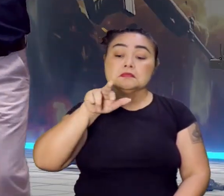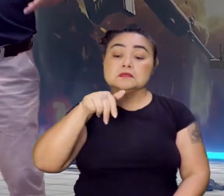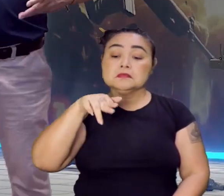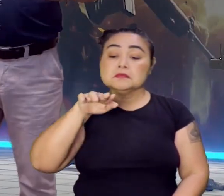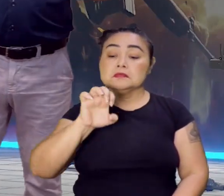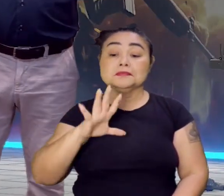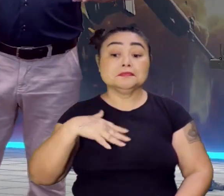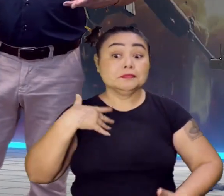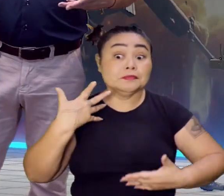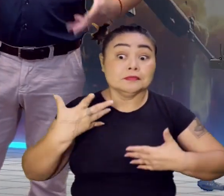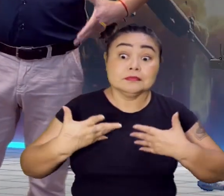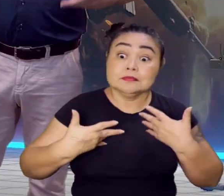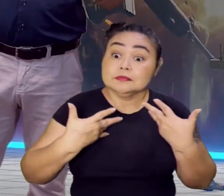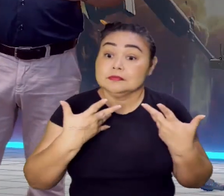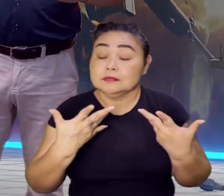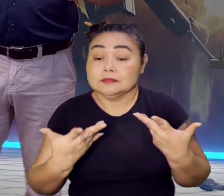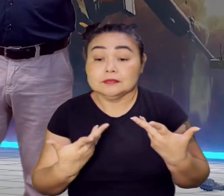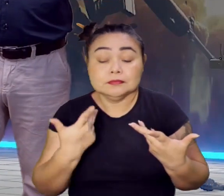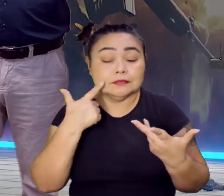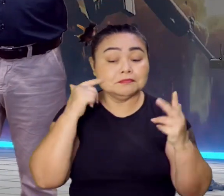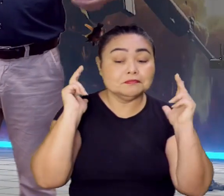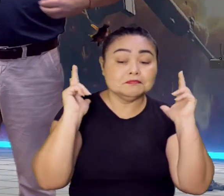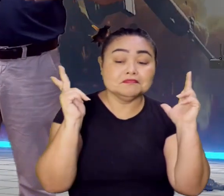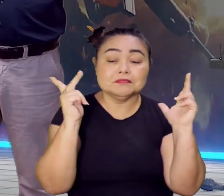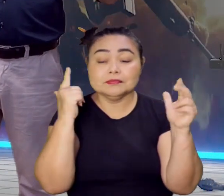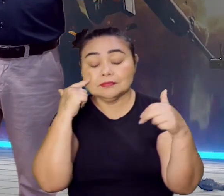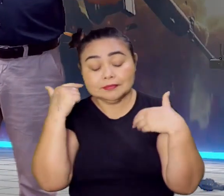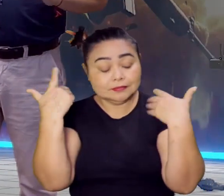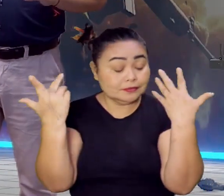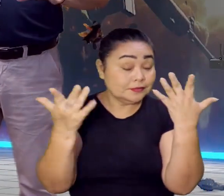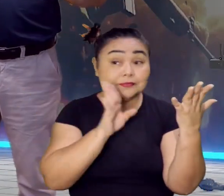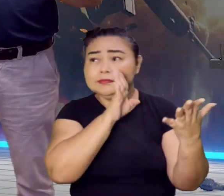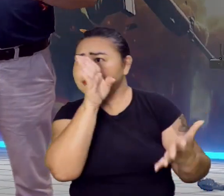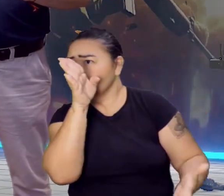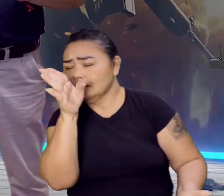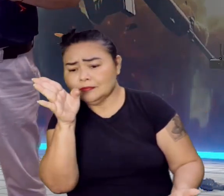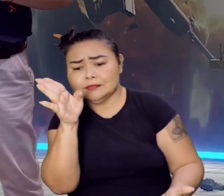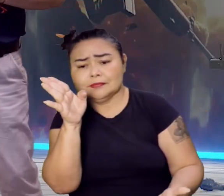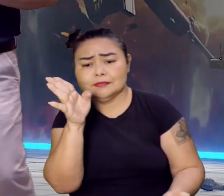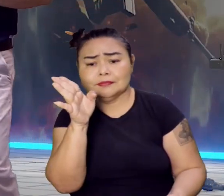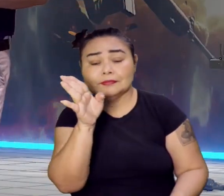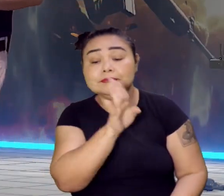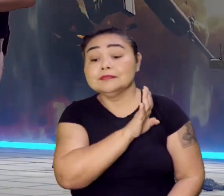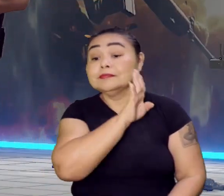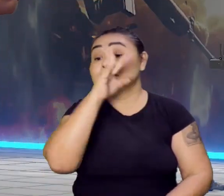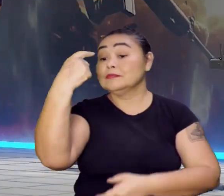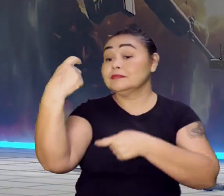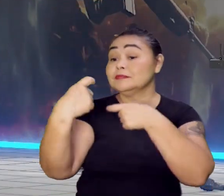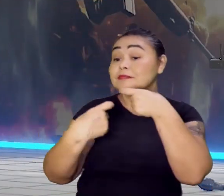aventura e todo, papai, eu vou a minha vida, vai para uma guerra.